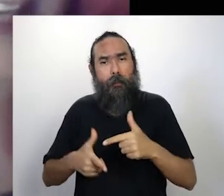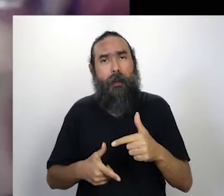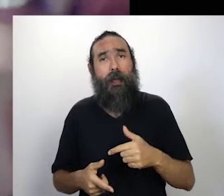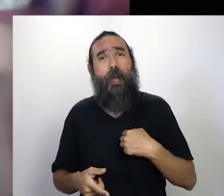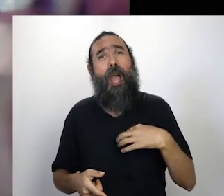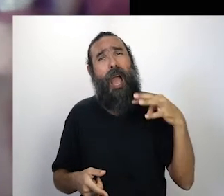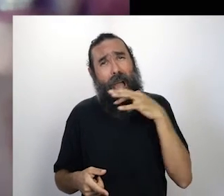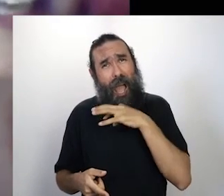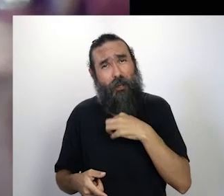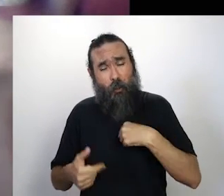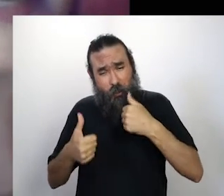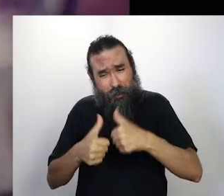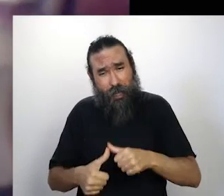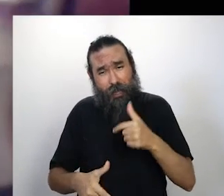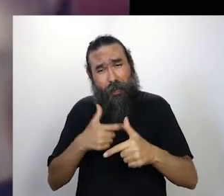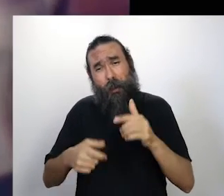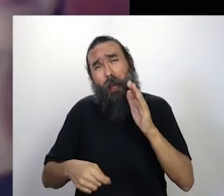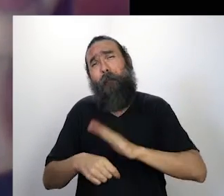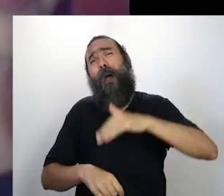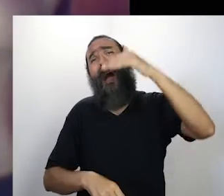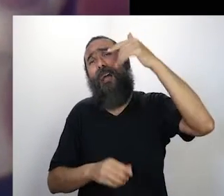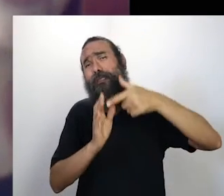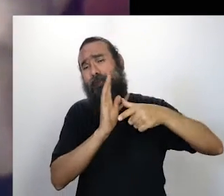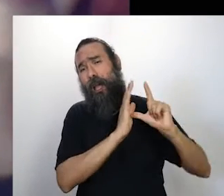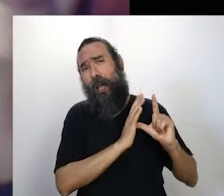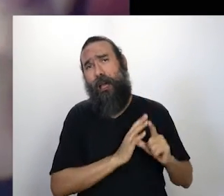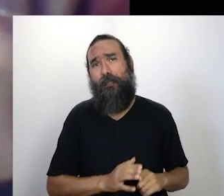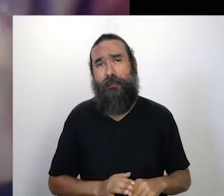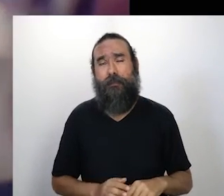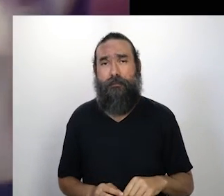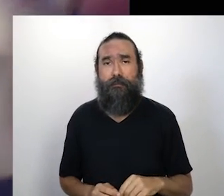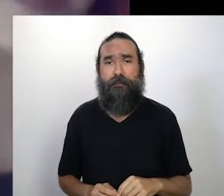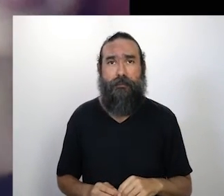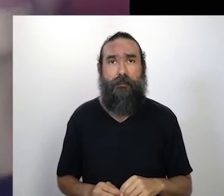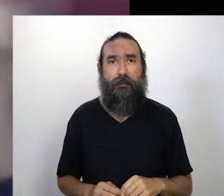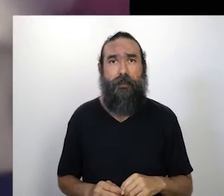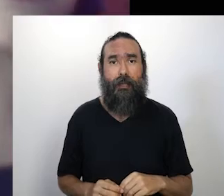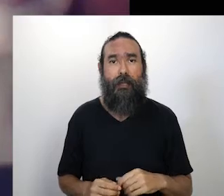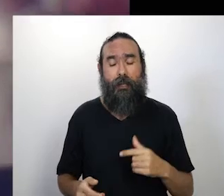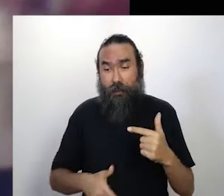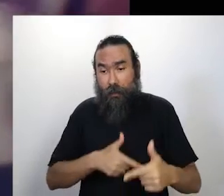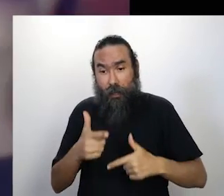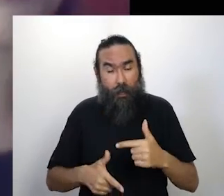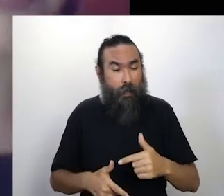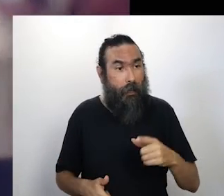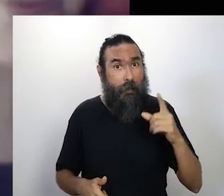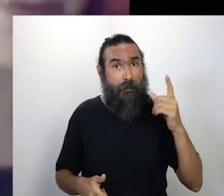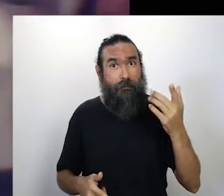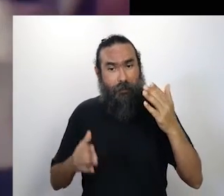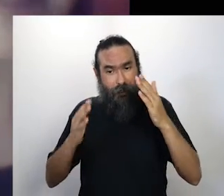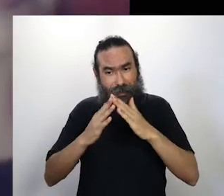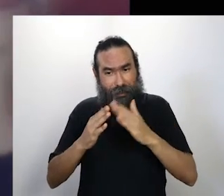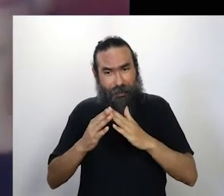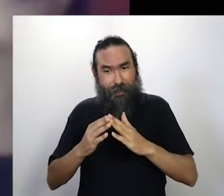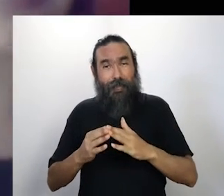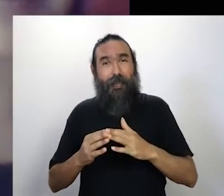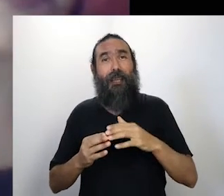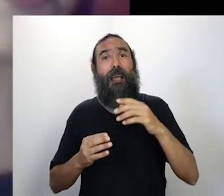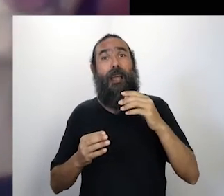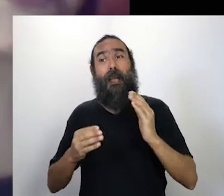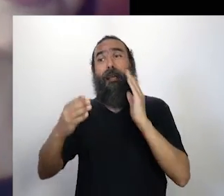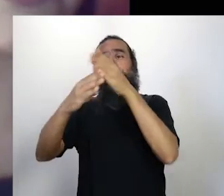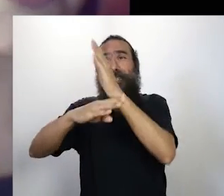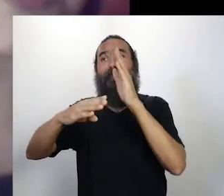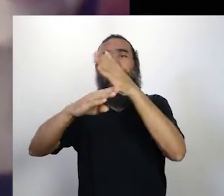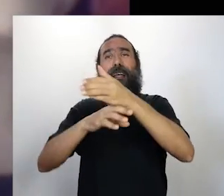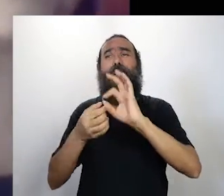que eu trabalhava antes, com a possibilidade também de estar sem ficar essa correria de São Paulo, que a gente gasta uma hora para chegar de um lugar